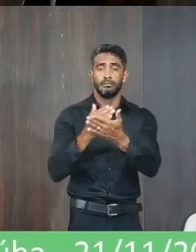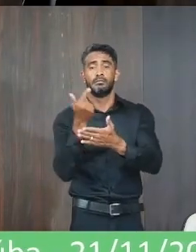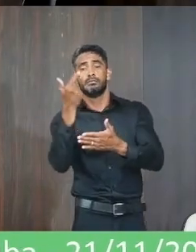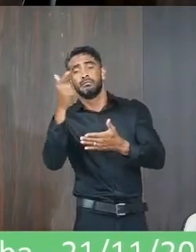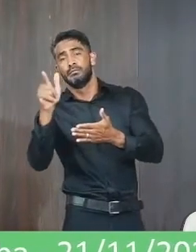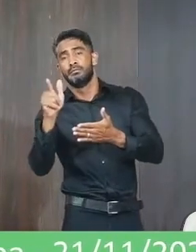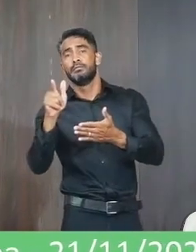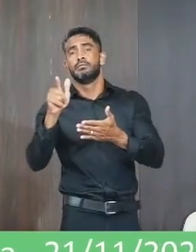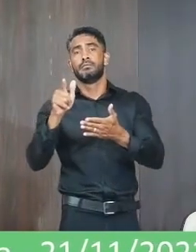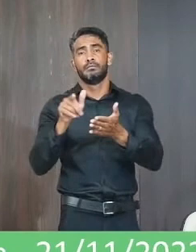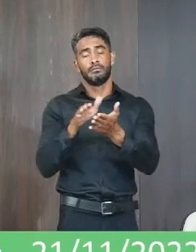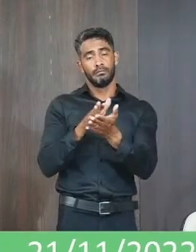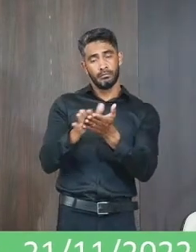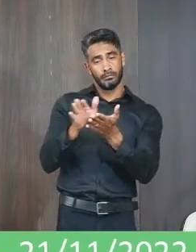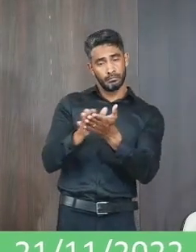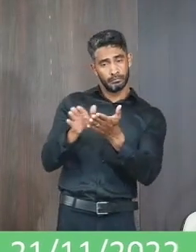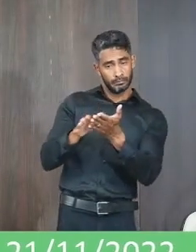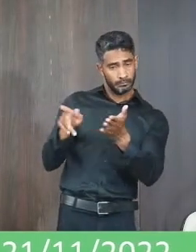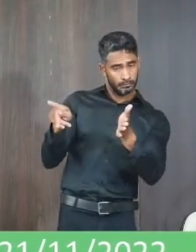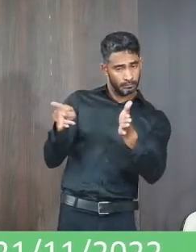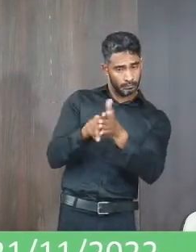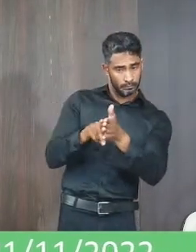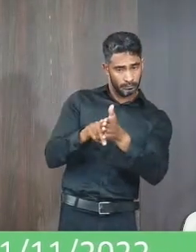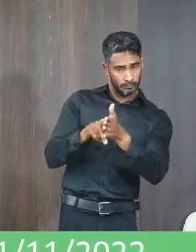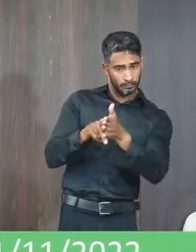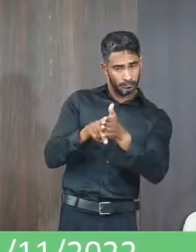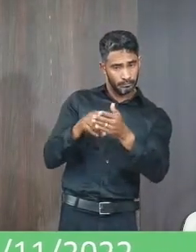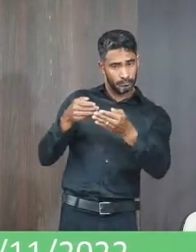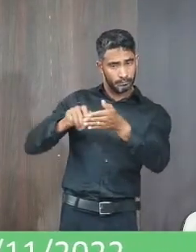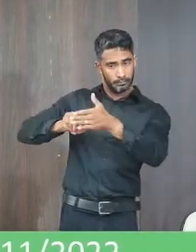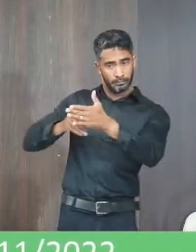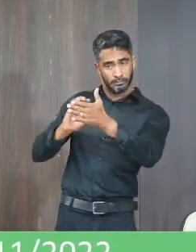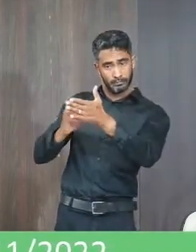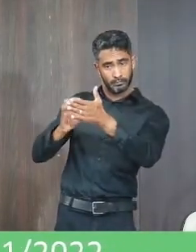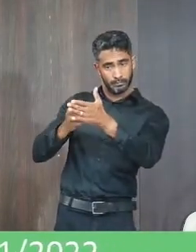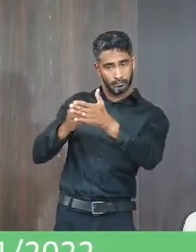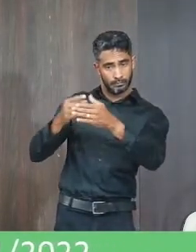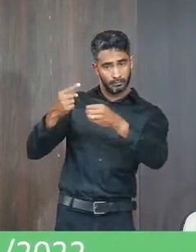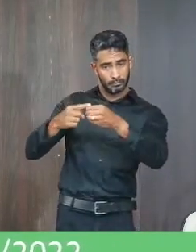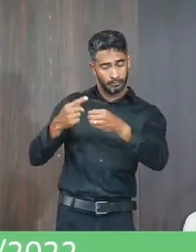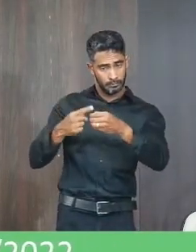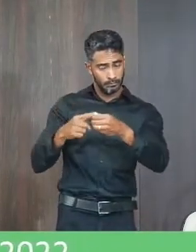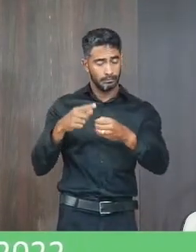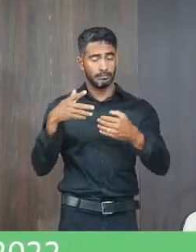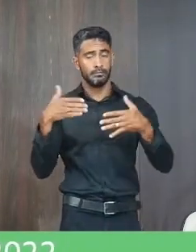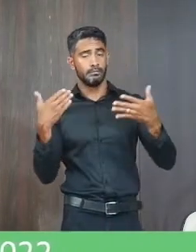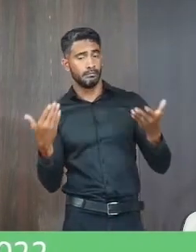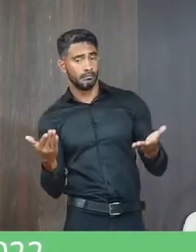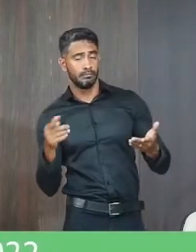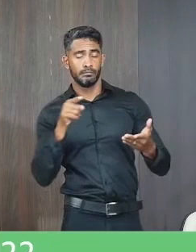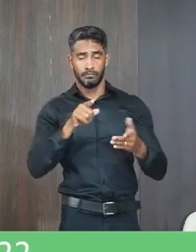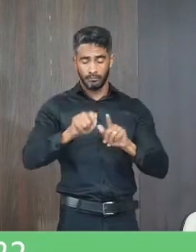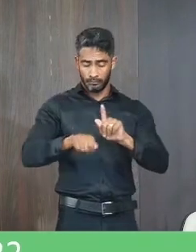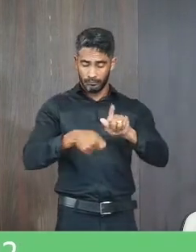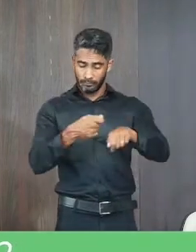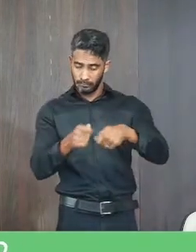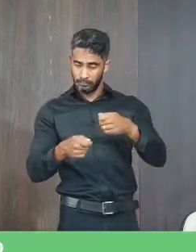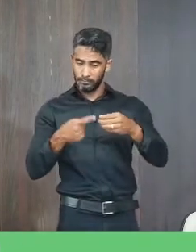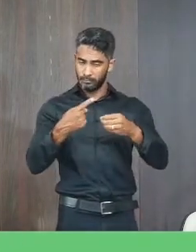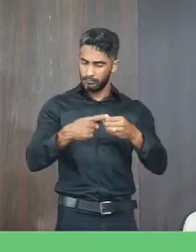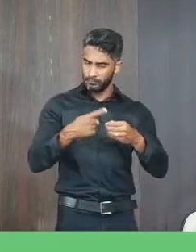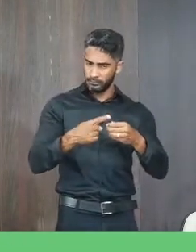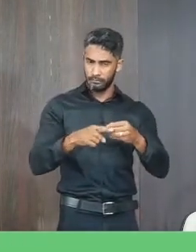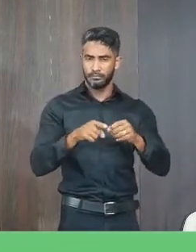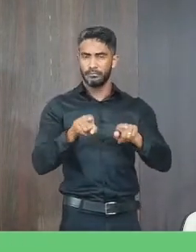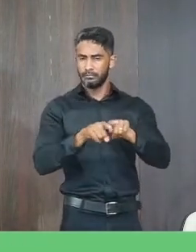custeados pelos cofres municipais, ou não, o enaltecimento do gestor municipal e a